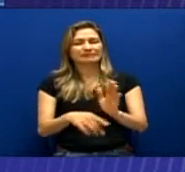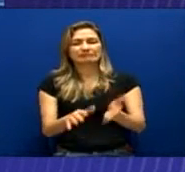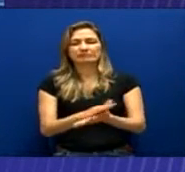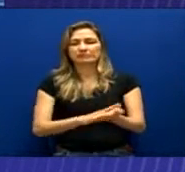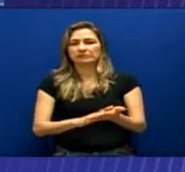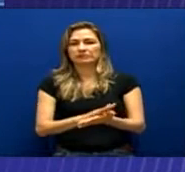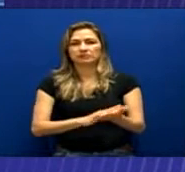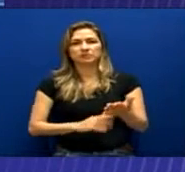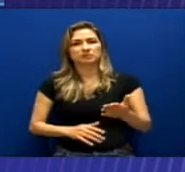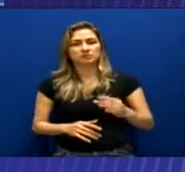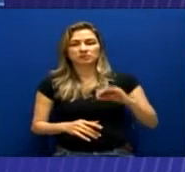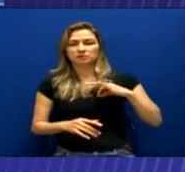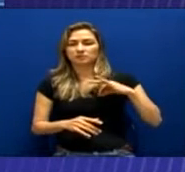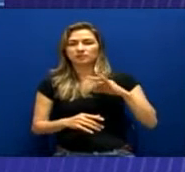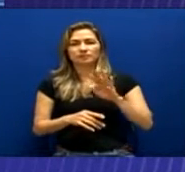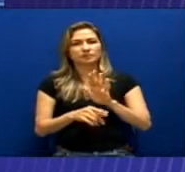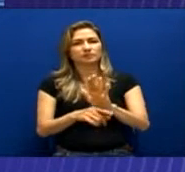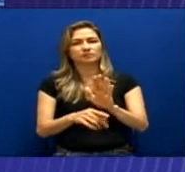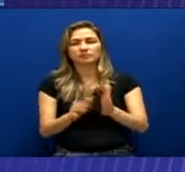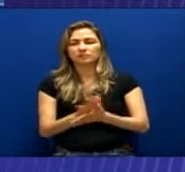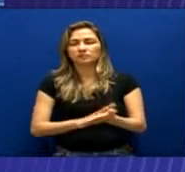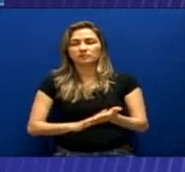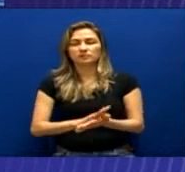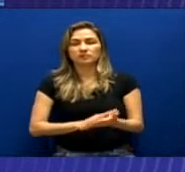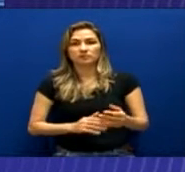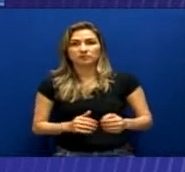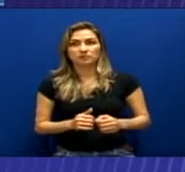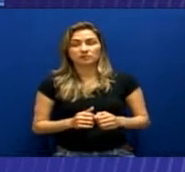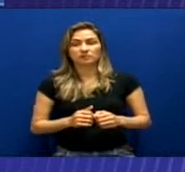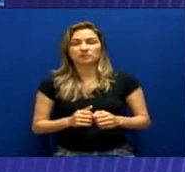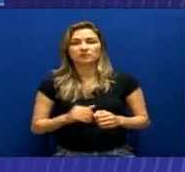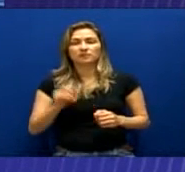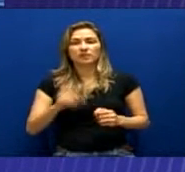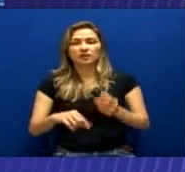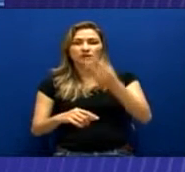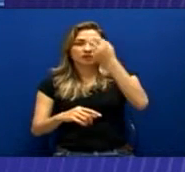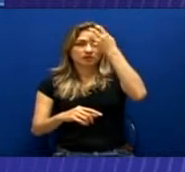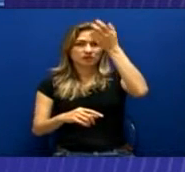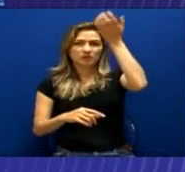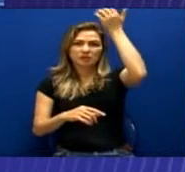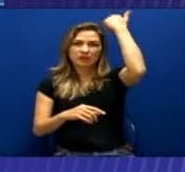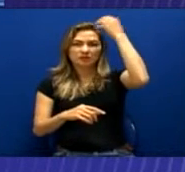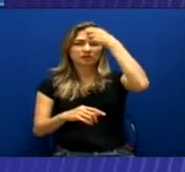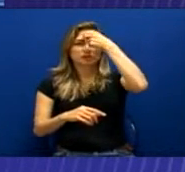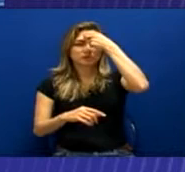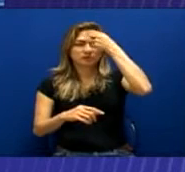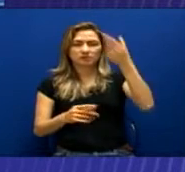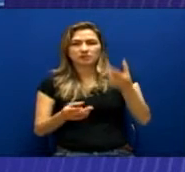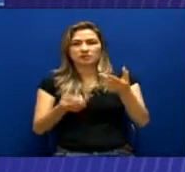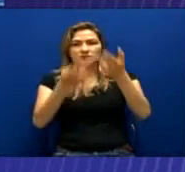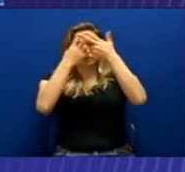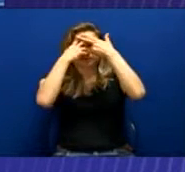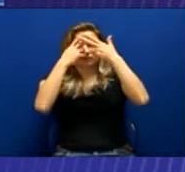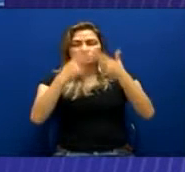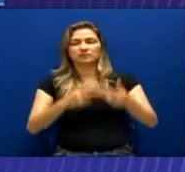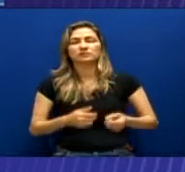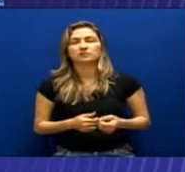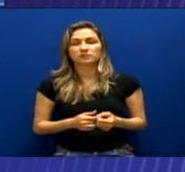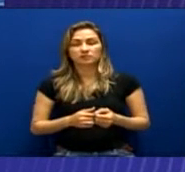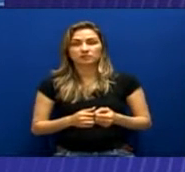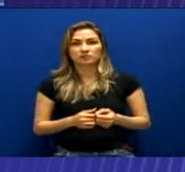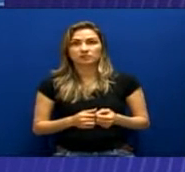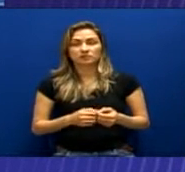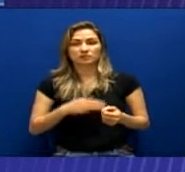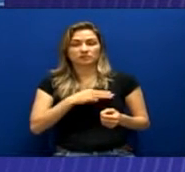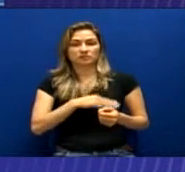quando não deixam vestígios, deixam a marca psíquica e emocional. O Poder Judiciário não aceita essa